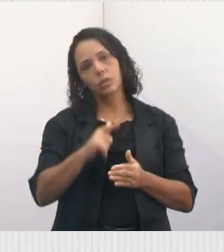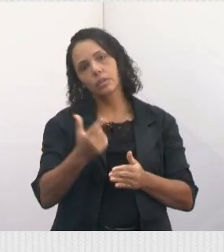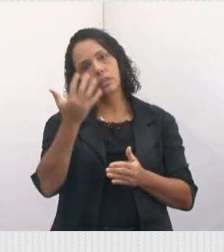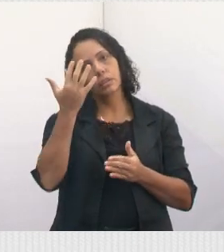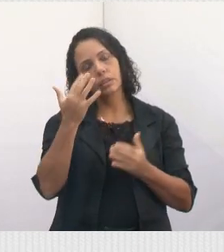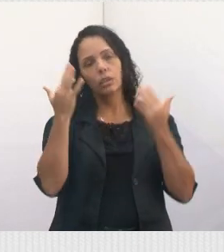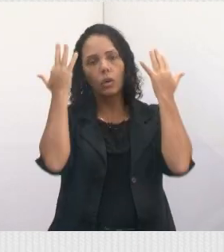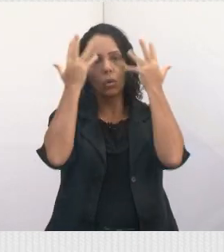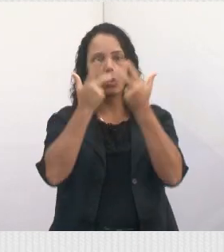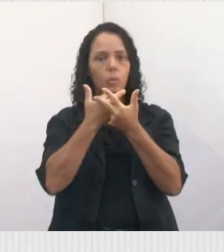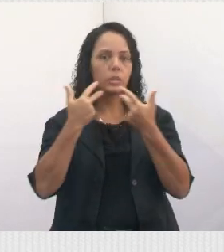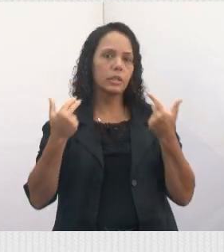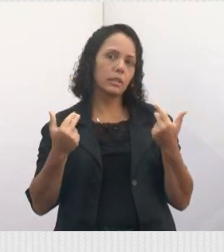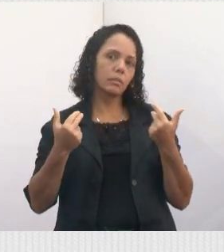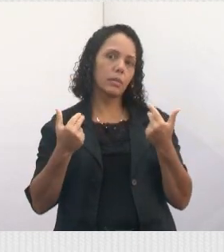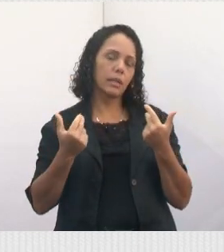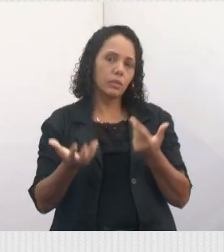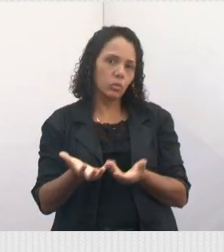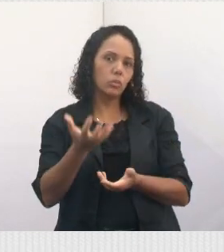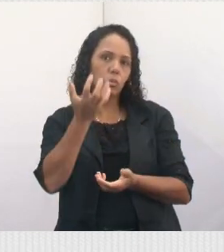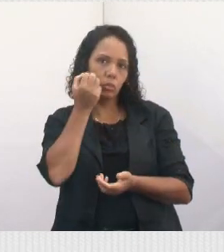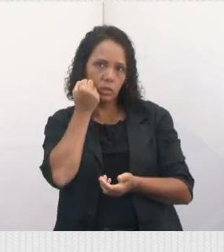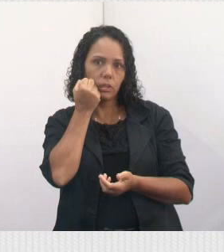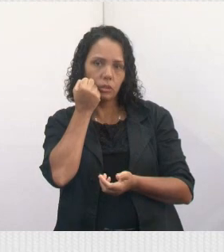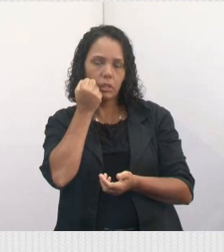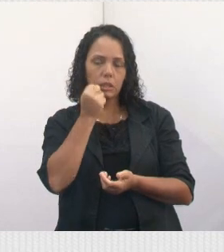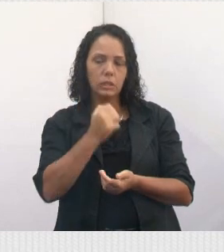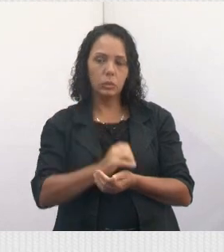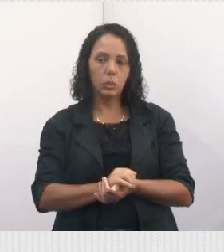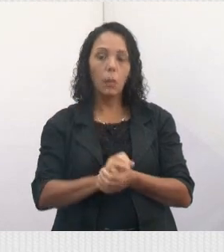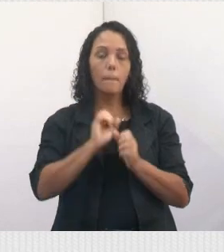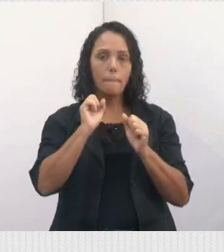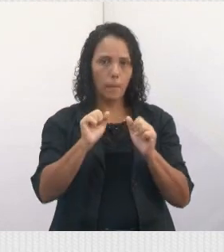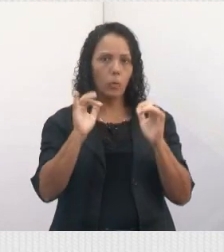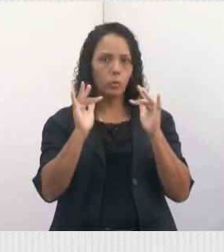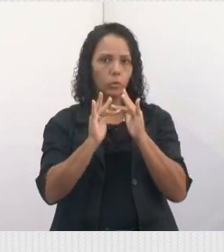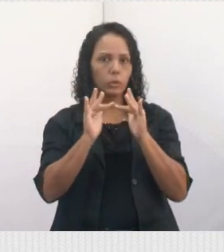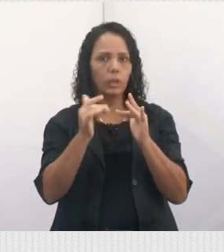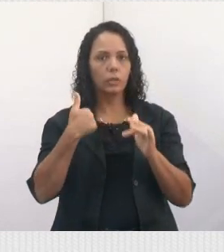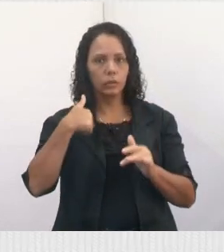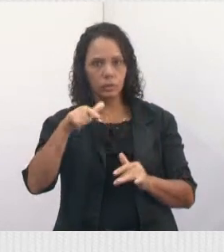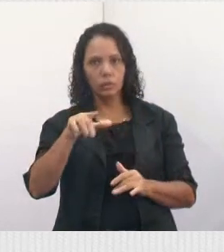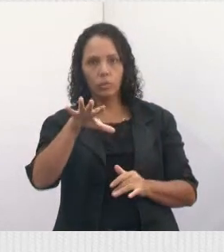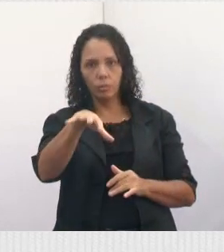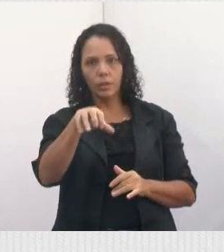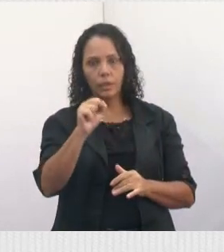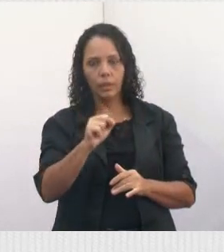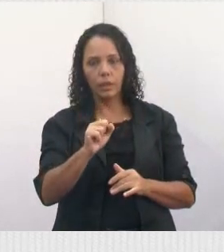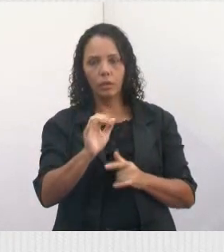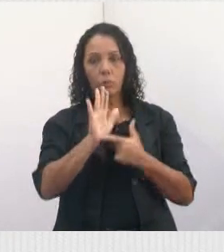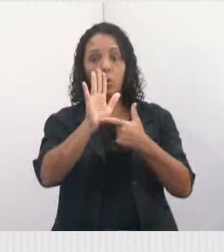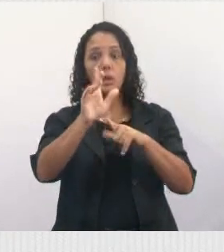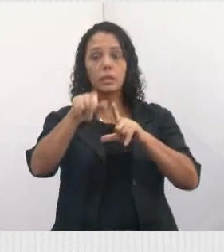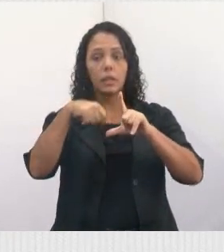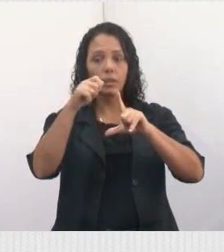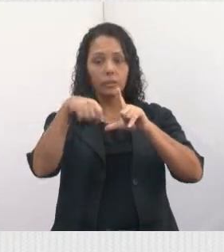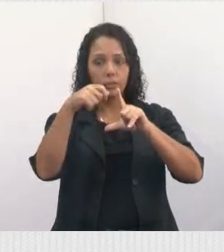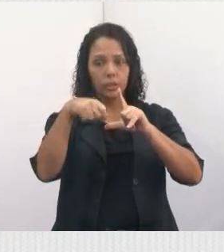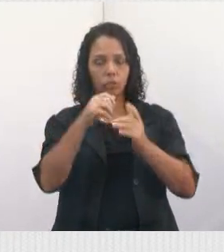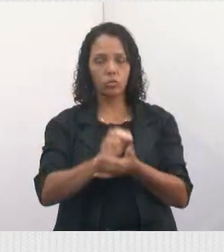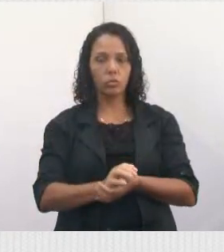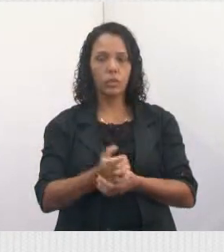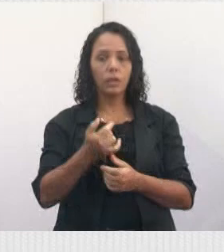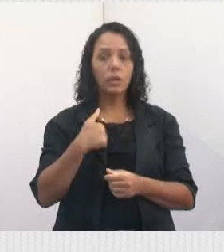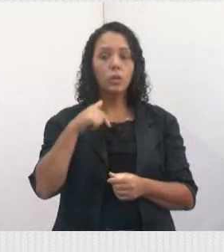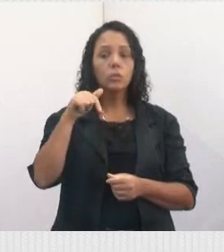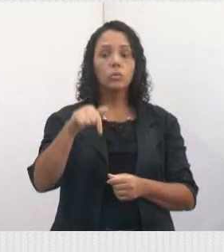você pode estar entrando em contato com a gente que a gente vai buscar para estar levando até o local. Então, pode colocar o vídeo, por favor? Gente, eu estou aqui